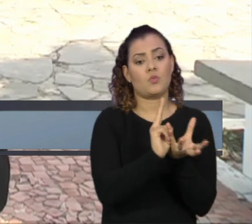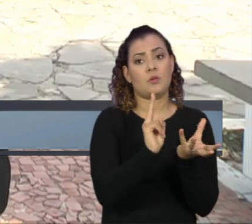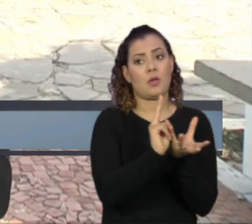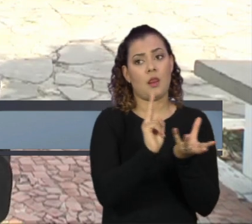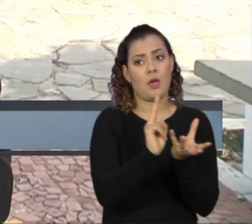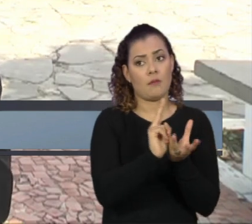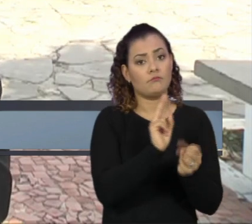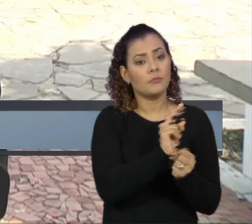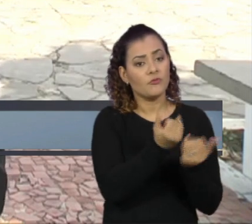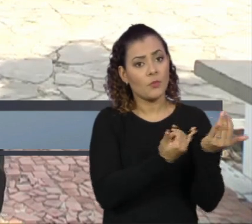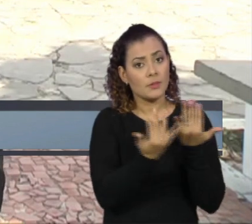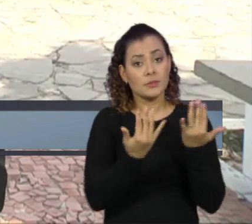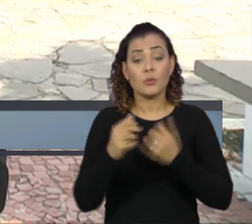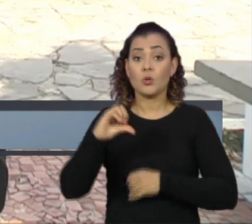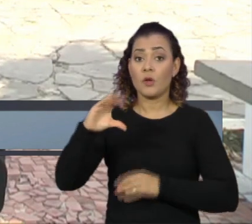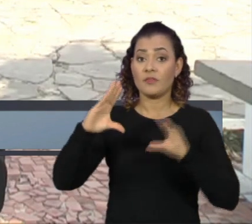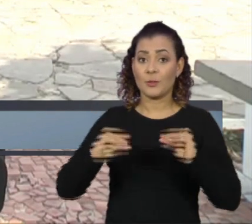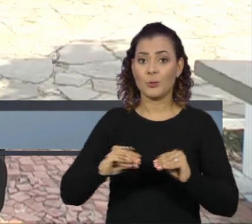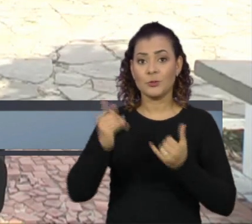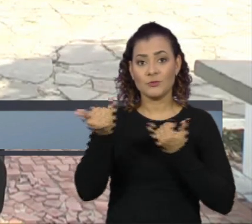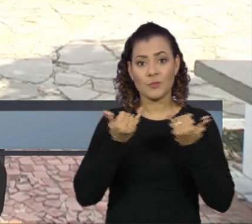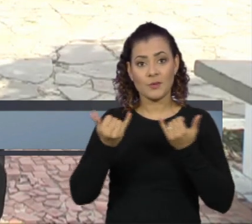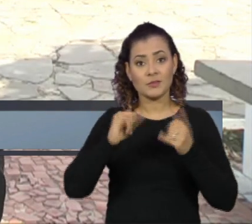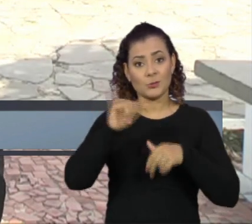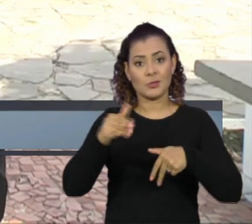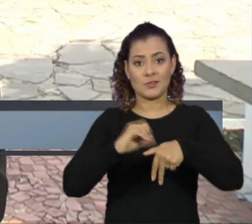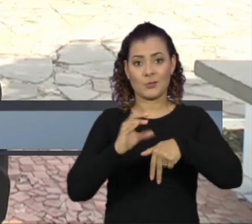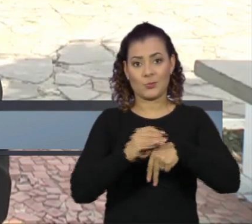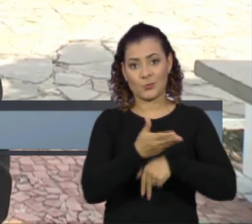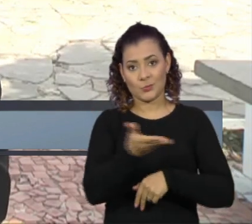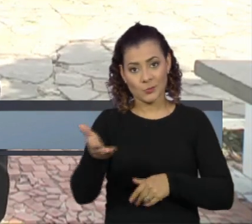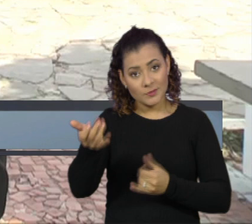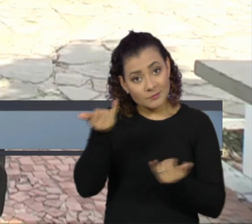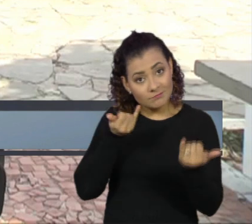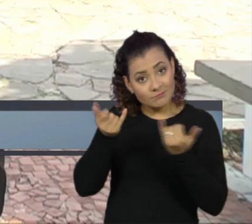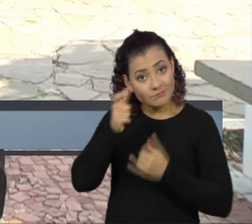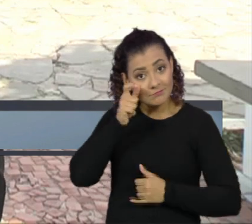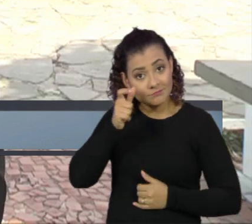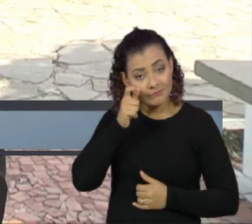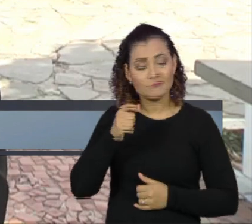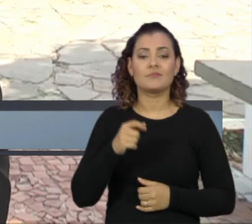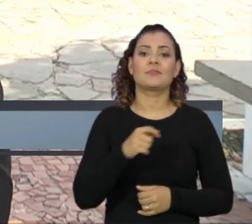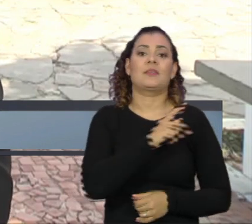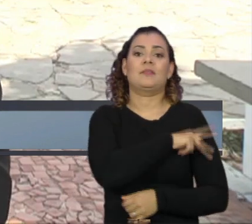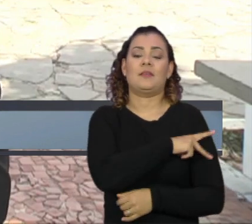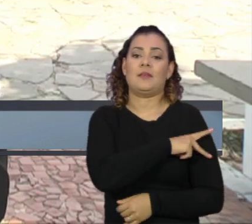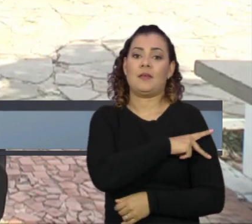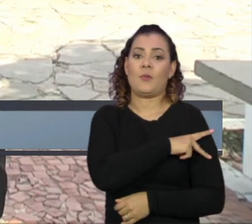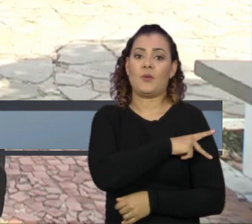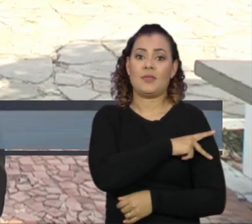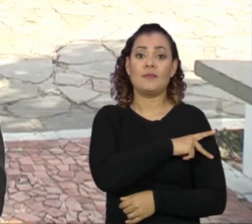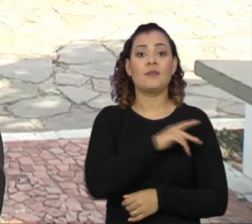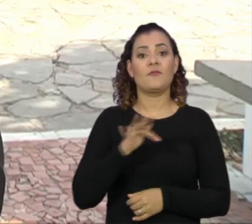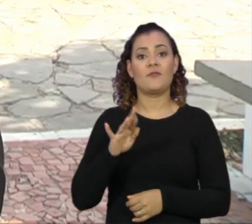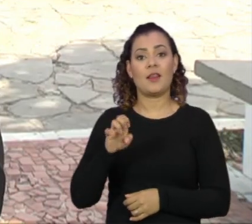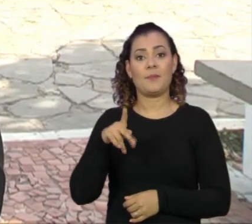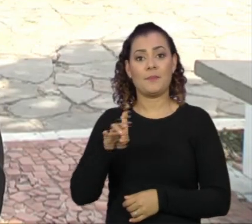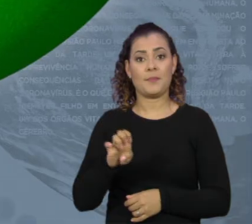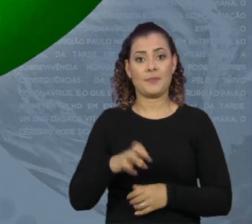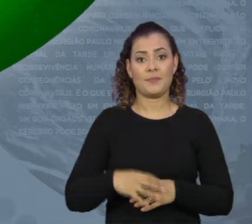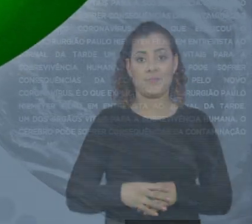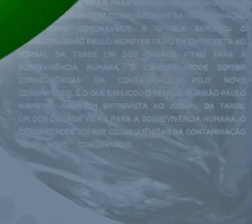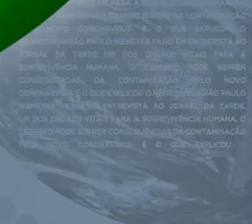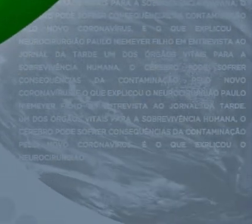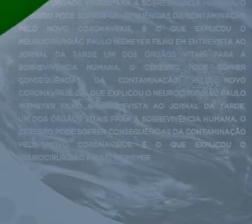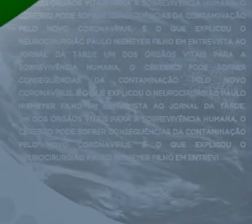informações às 9 horas da noite, no Jornal da Cultura. De Piripiri, no Piauí, Felipe Reis.